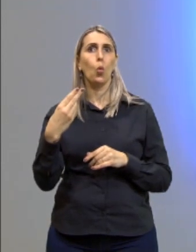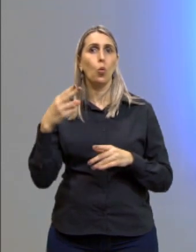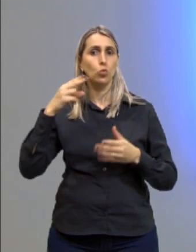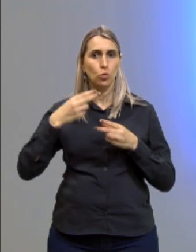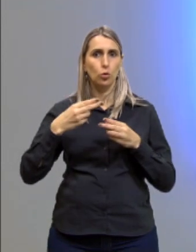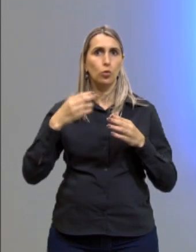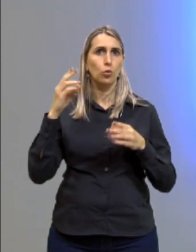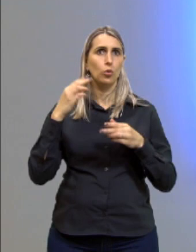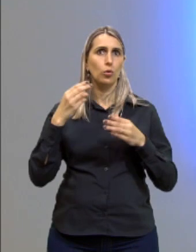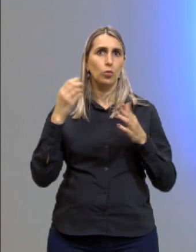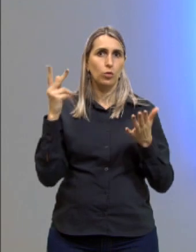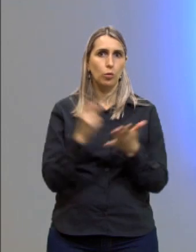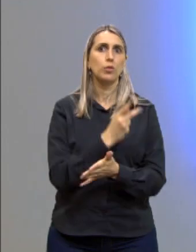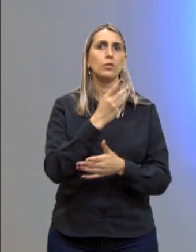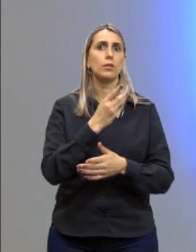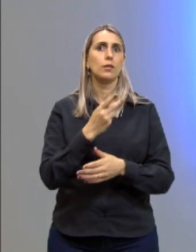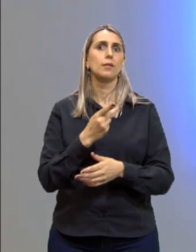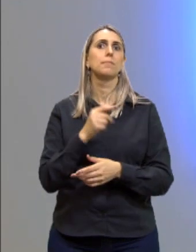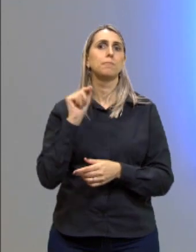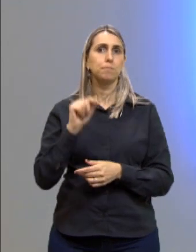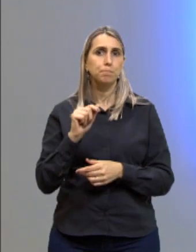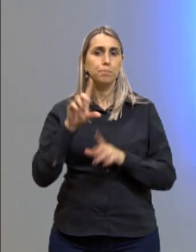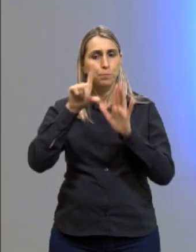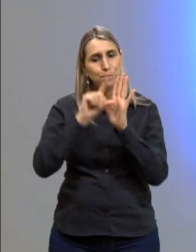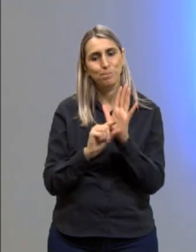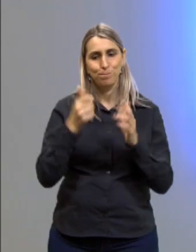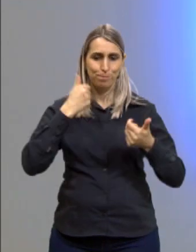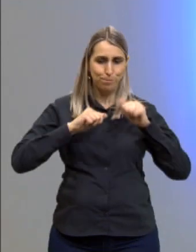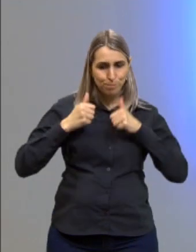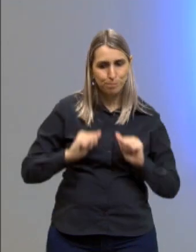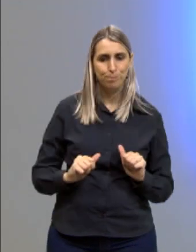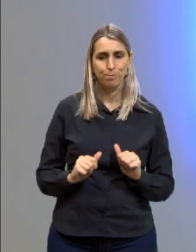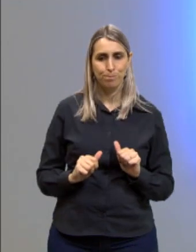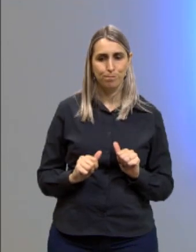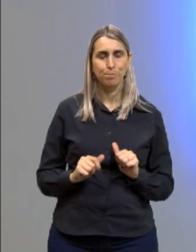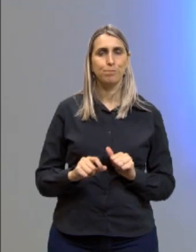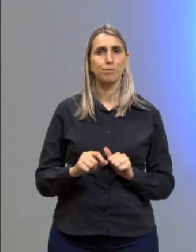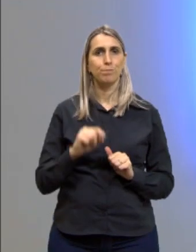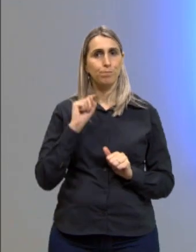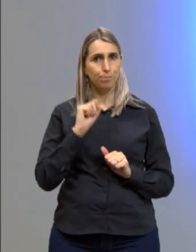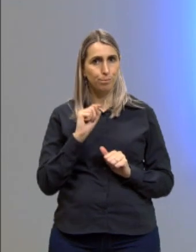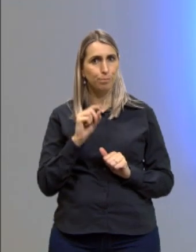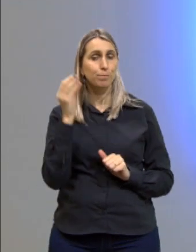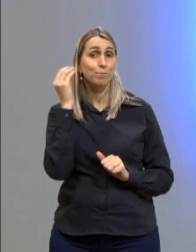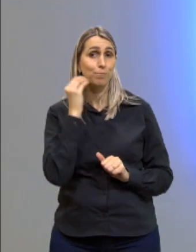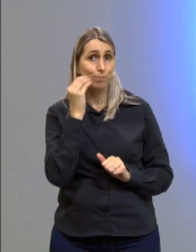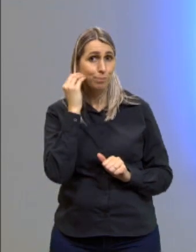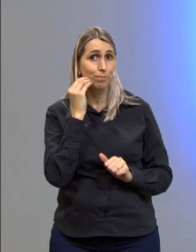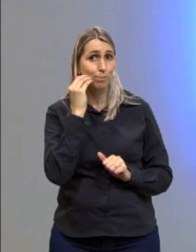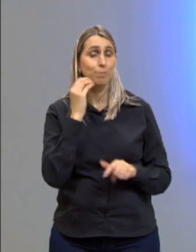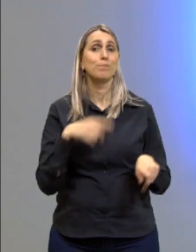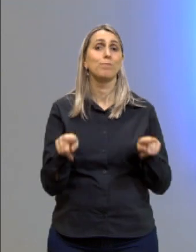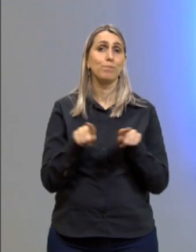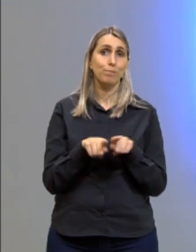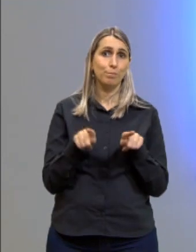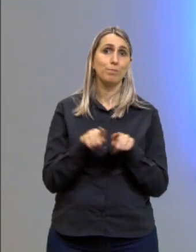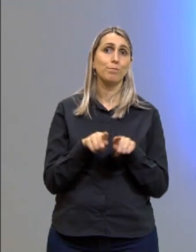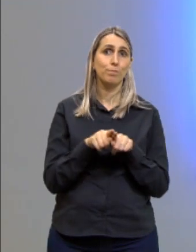ocorrem, reduz a qualidade de experiência e